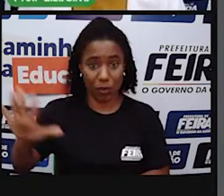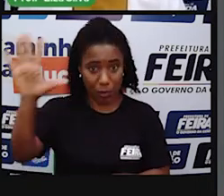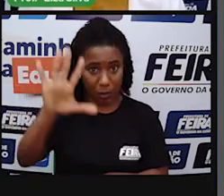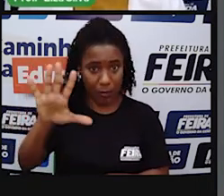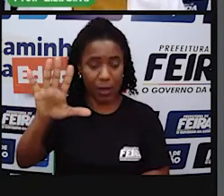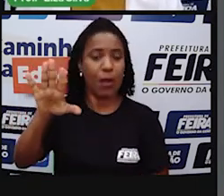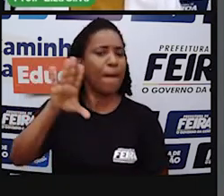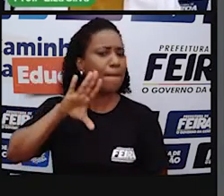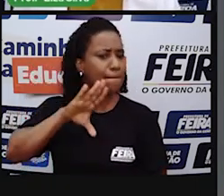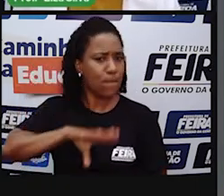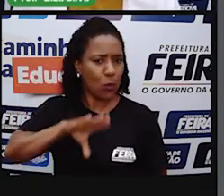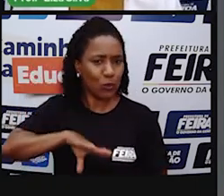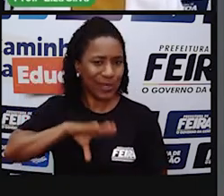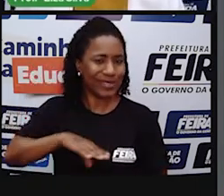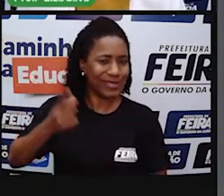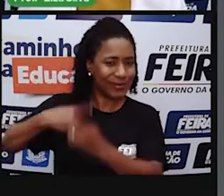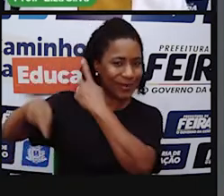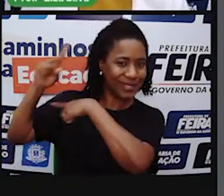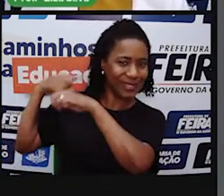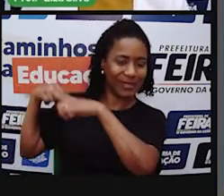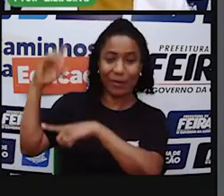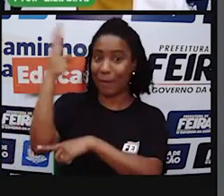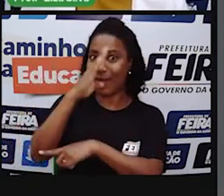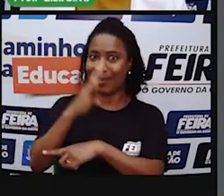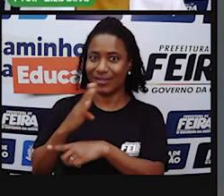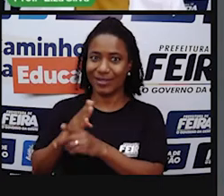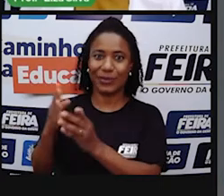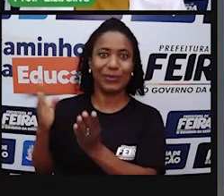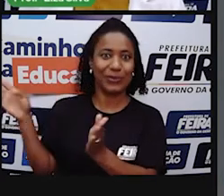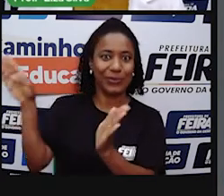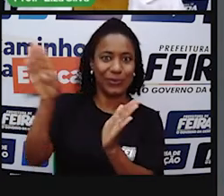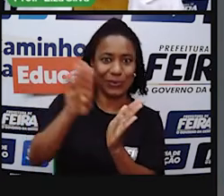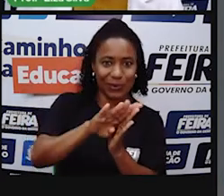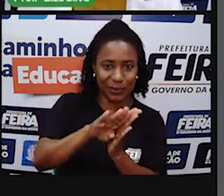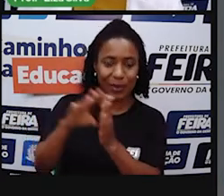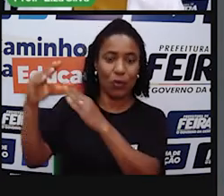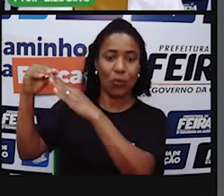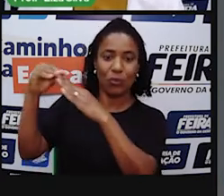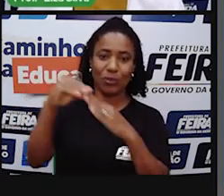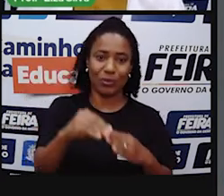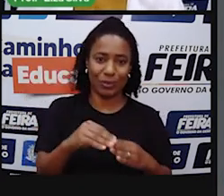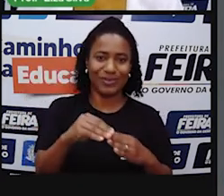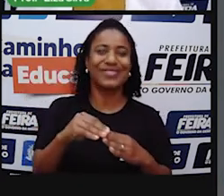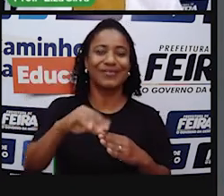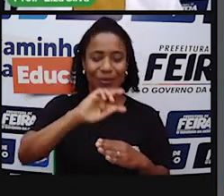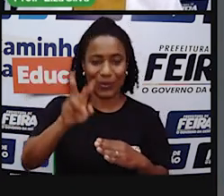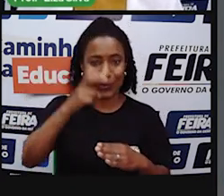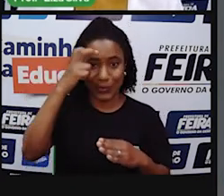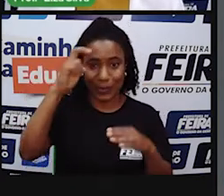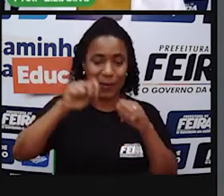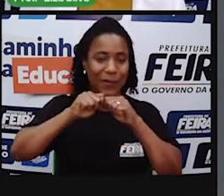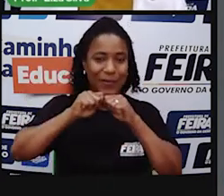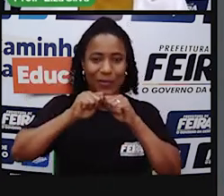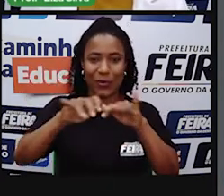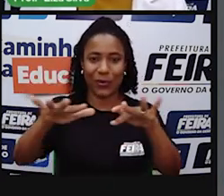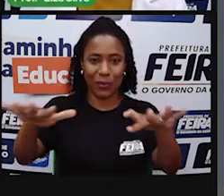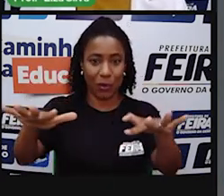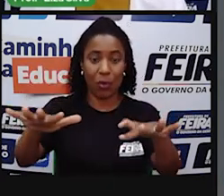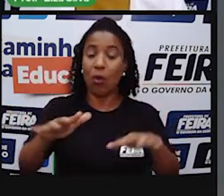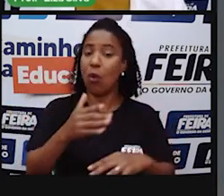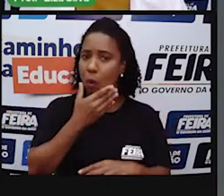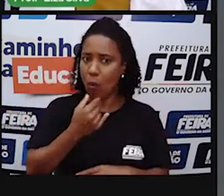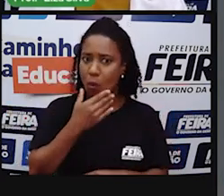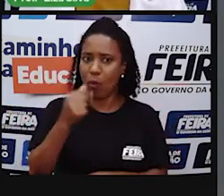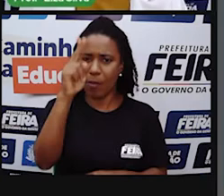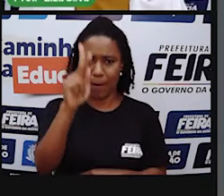na época da colonização E ali a gente foi difundida por todo o território nacional Pelos padres